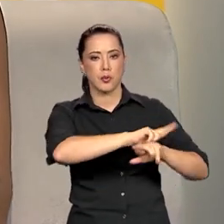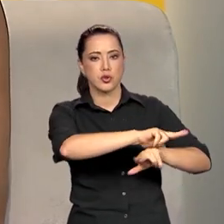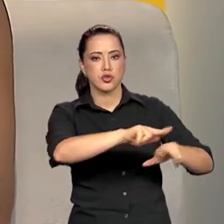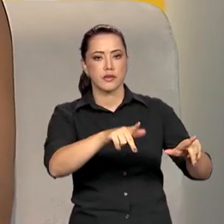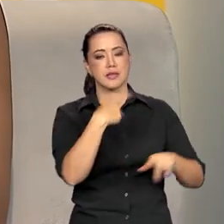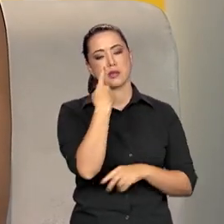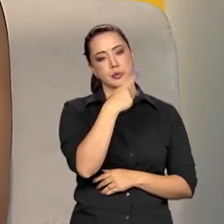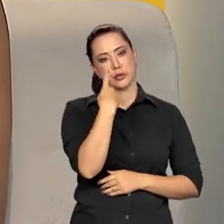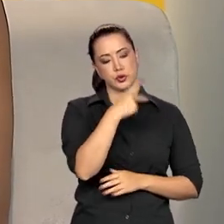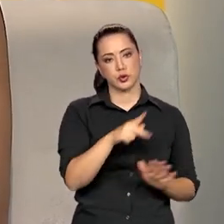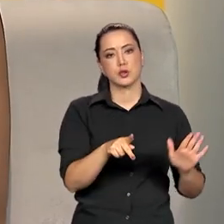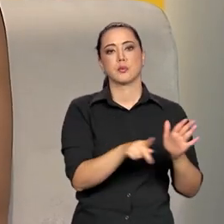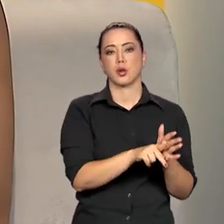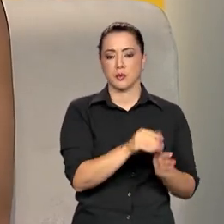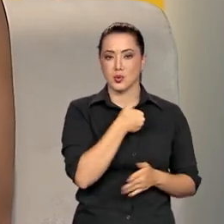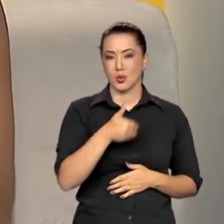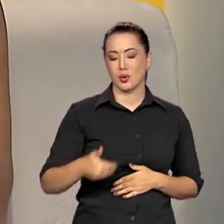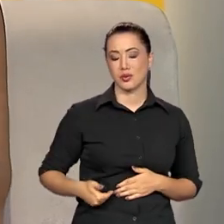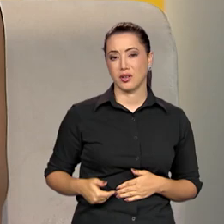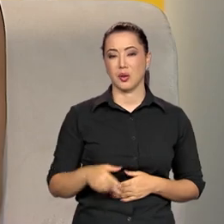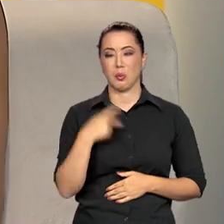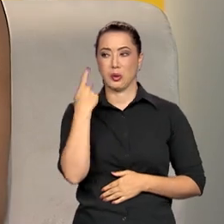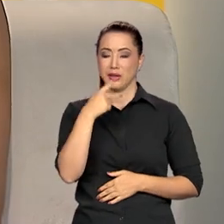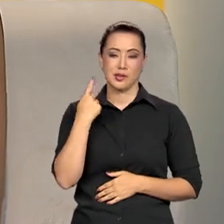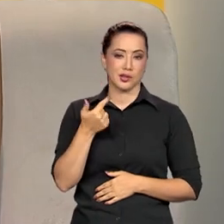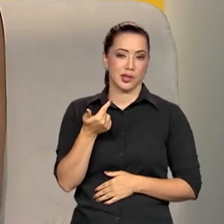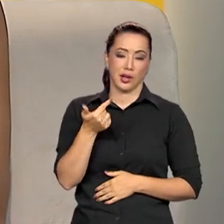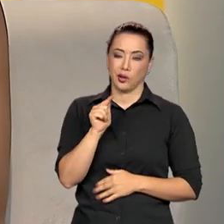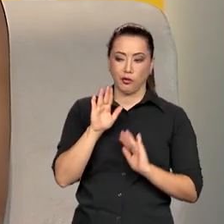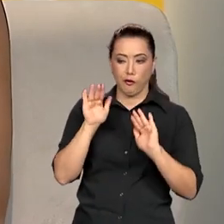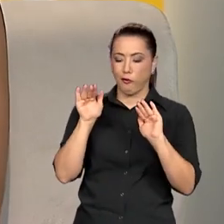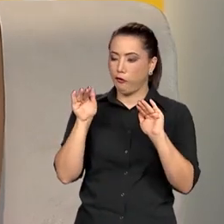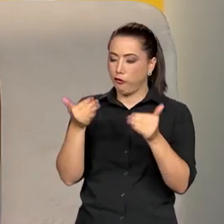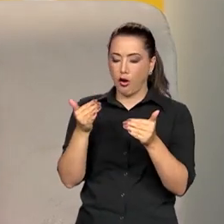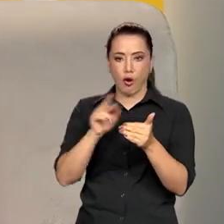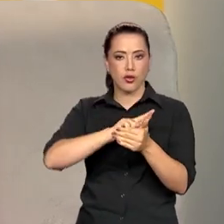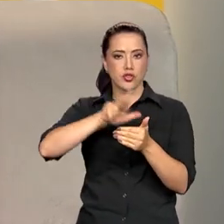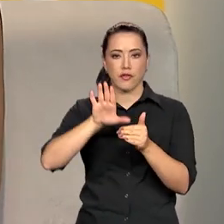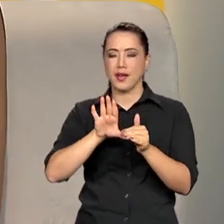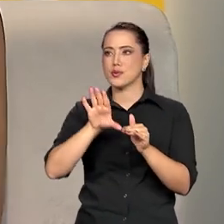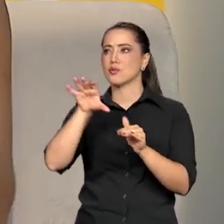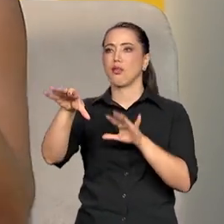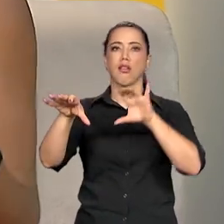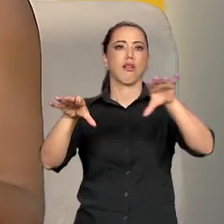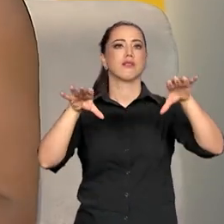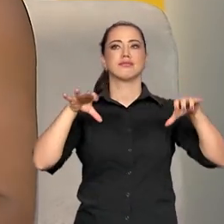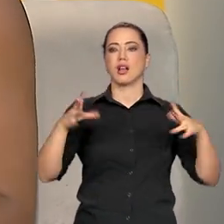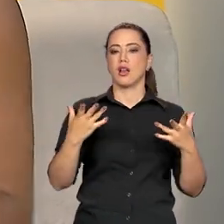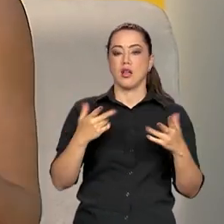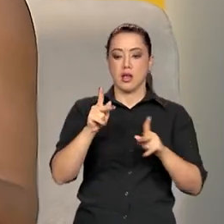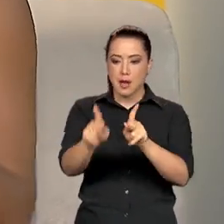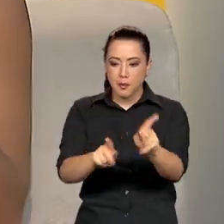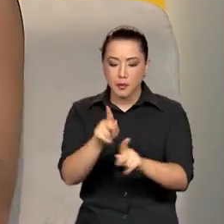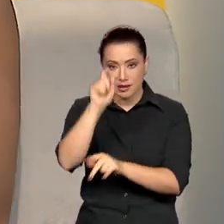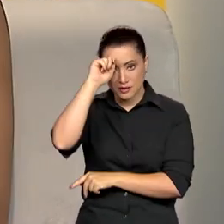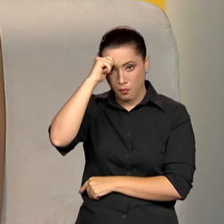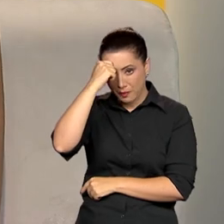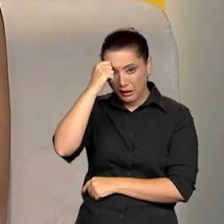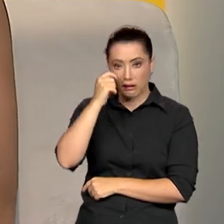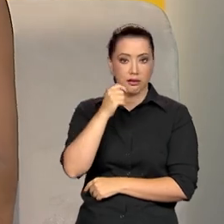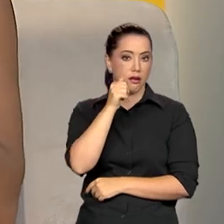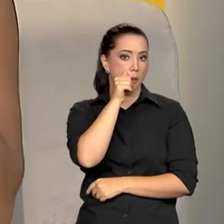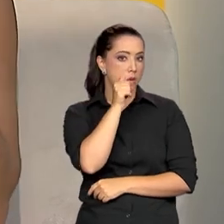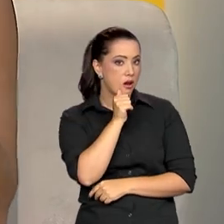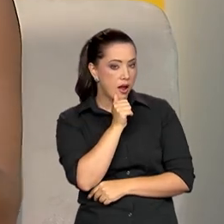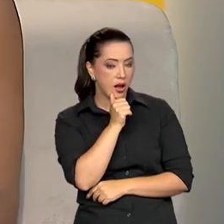com políticas públicas ineficazes, né? E com os focos, muitas vezes, em outras áreas, que não para a população preta, que não para as